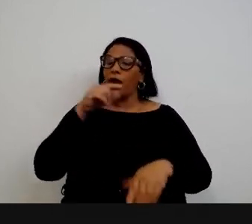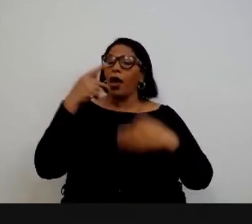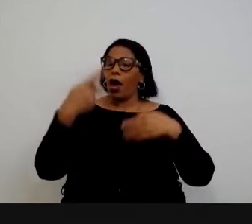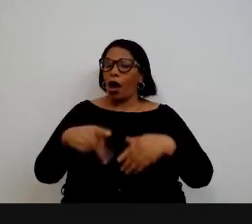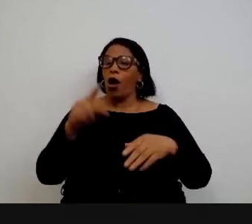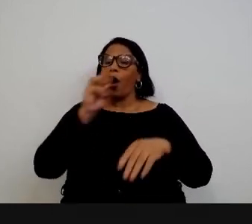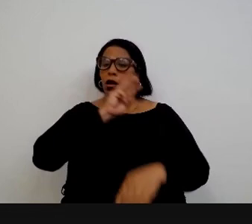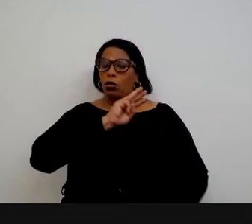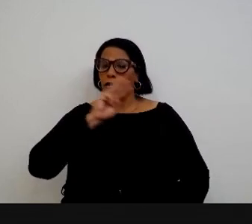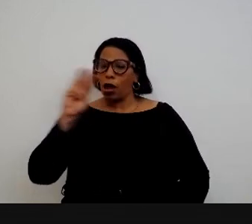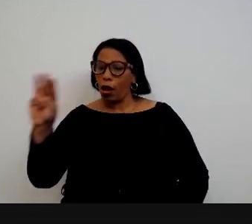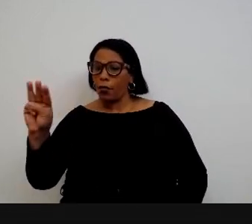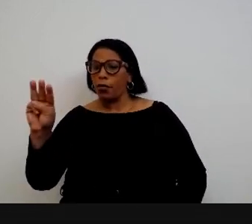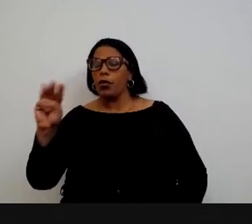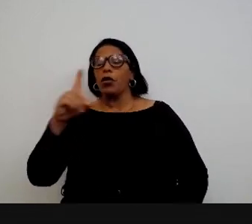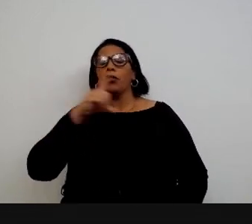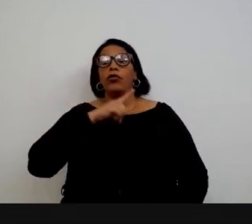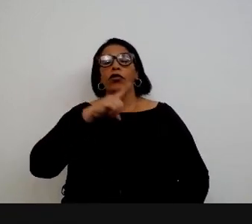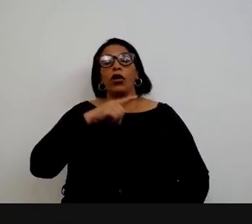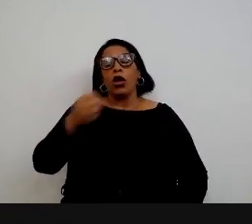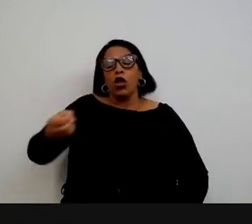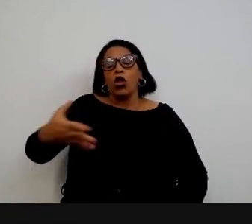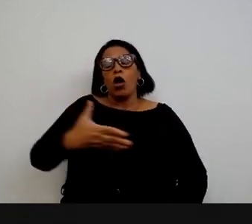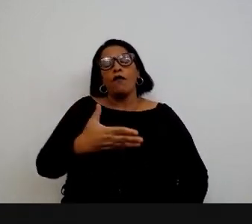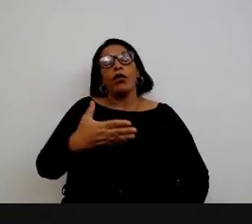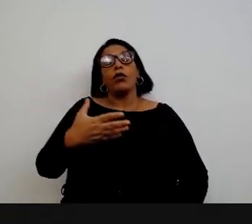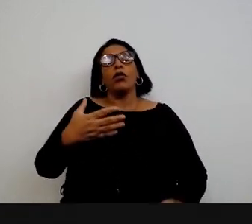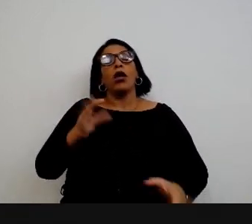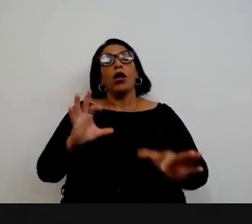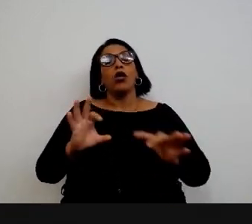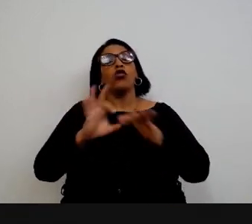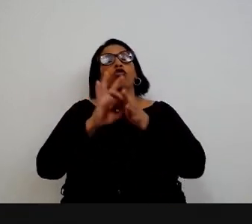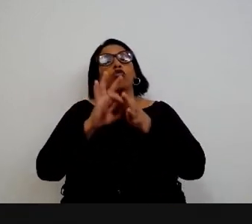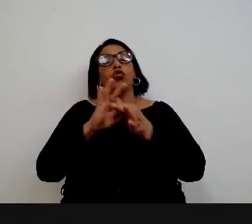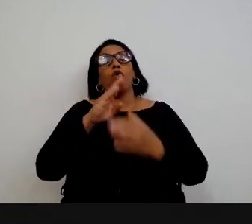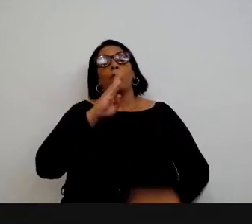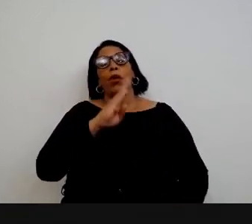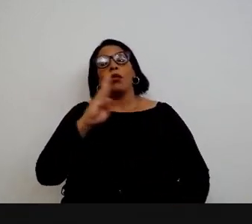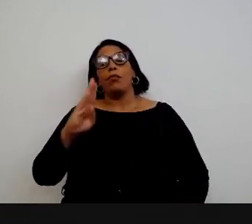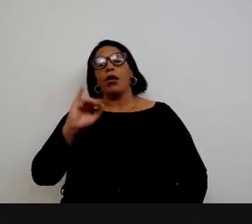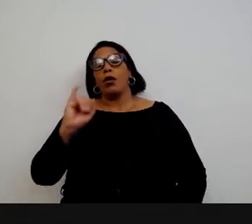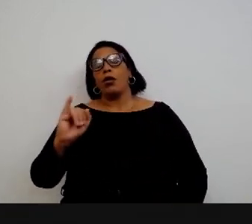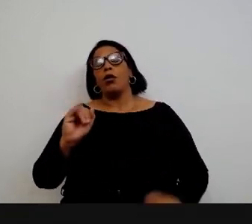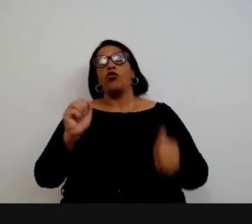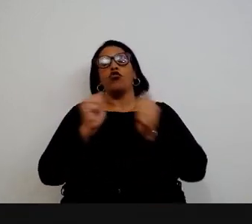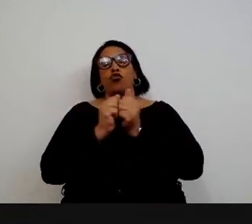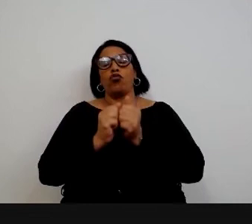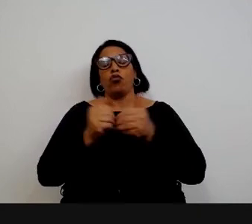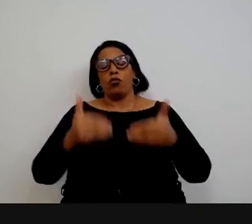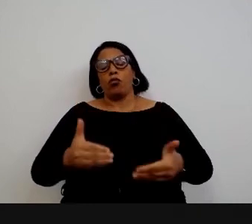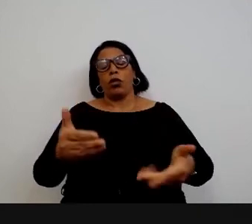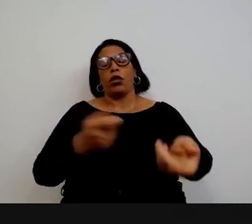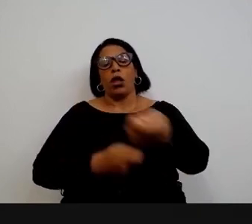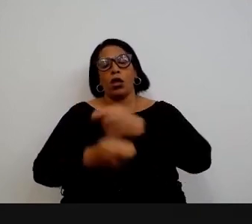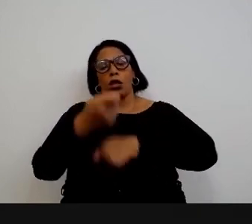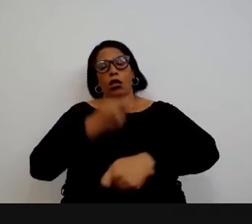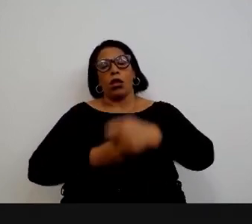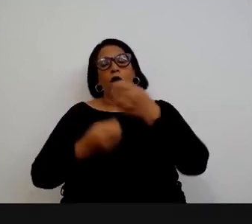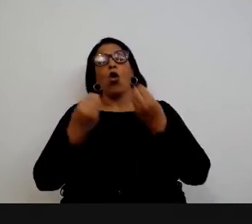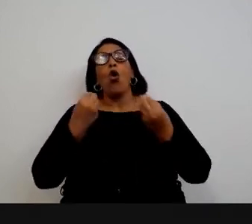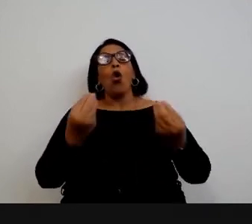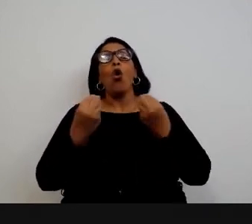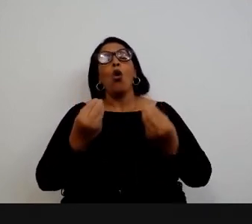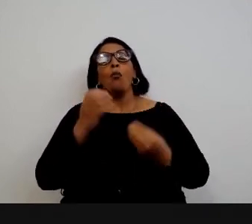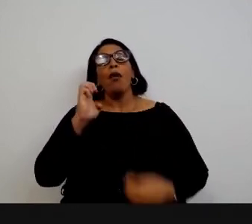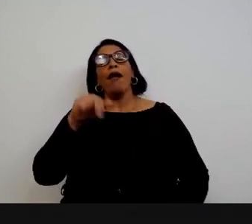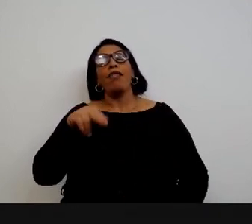compras públicas de inovação em parceria com a BDI e o Ministério da Economia como a